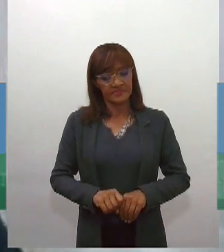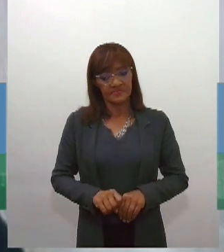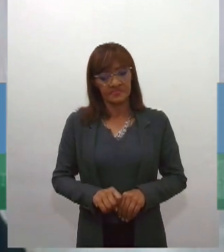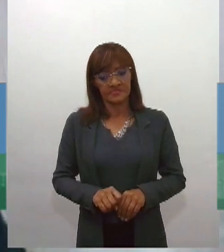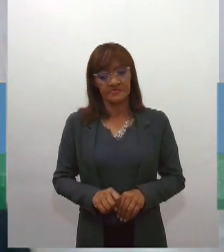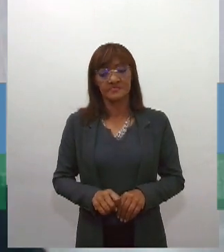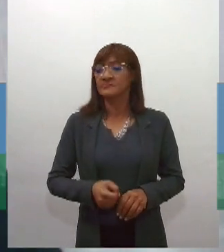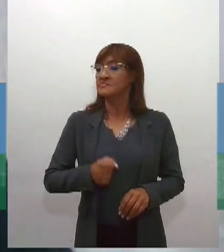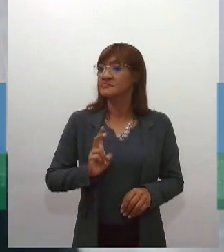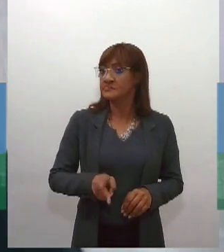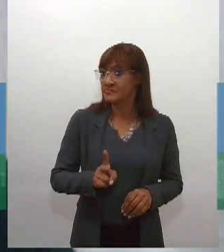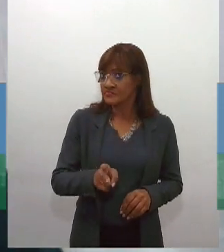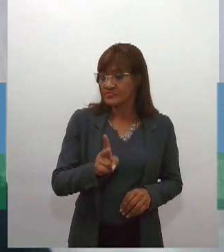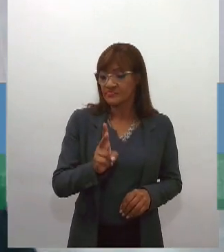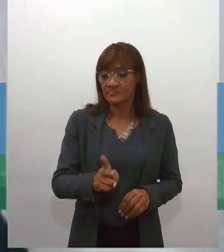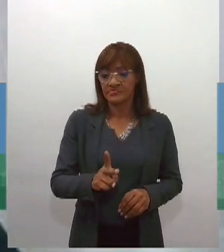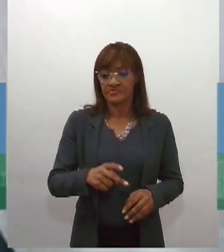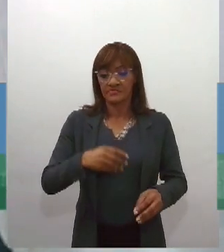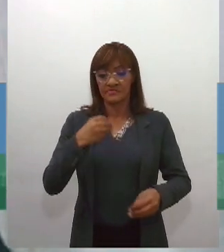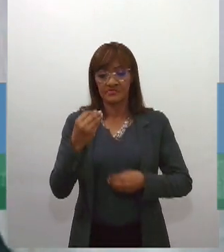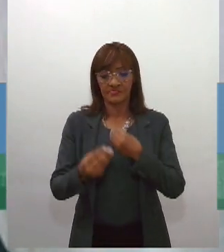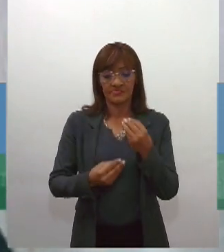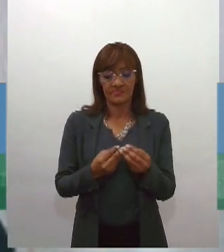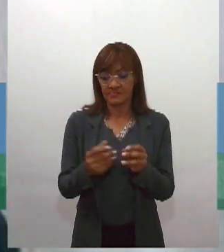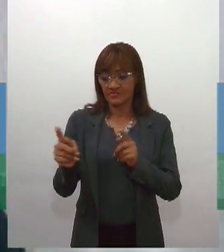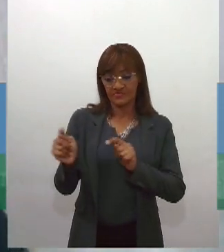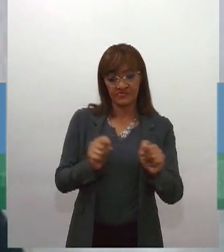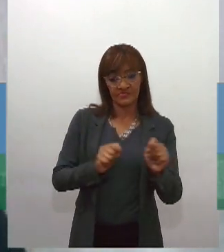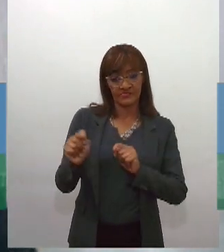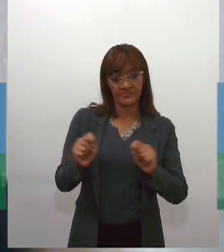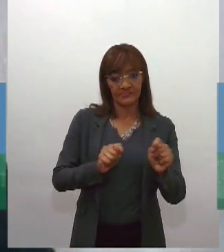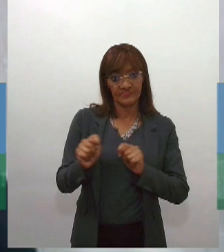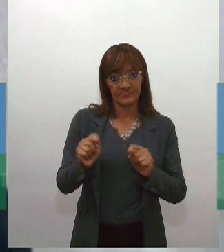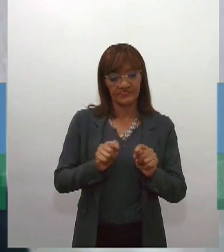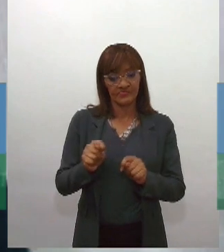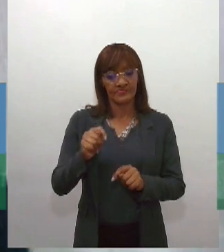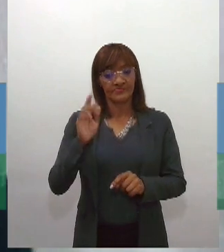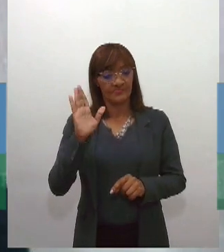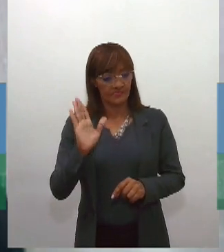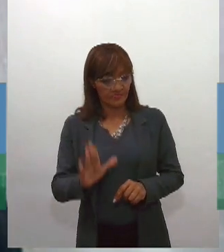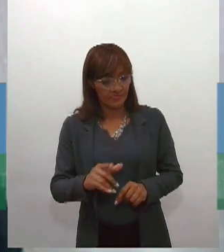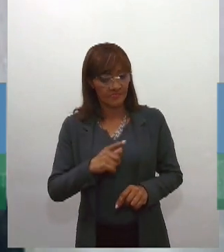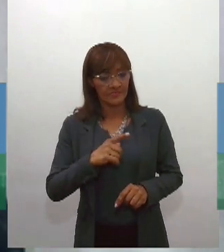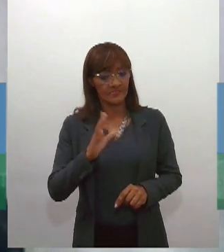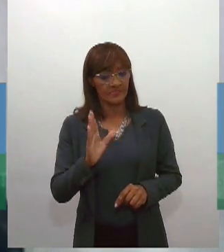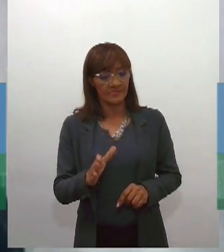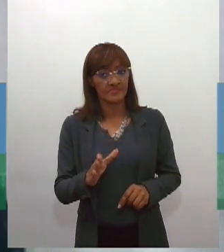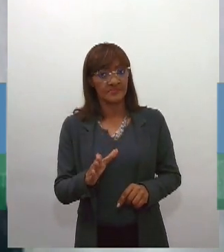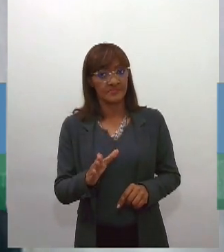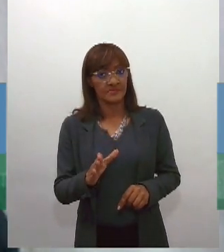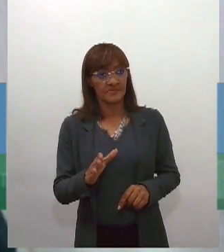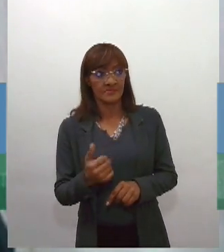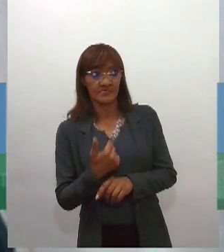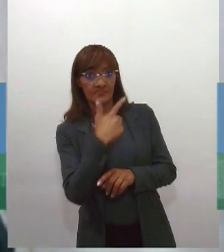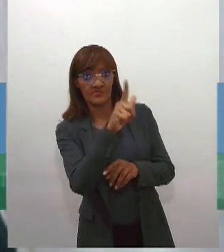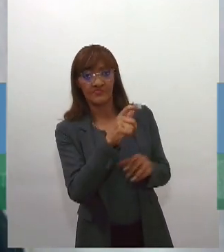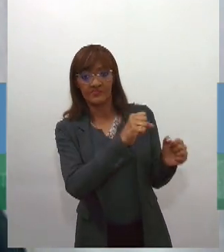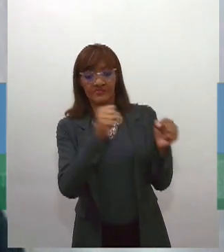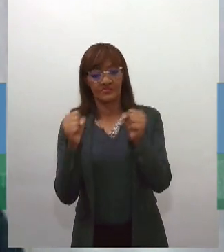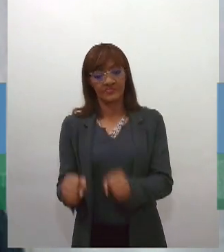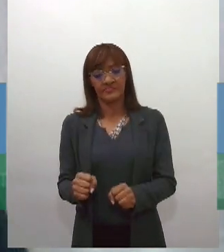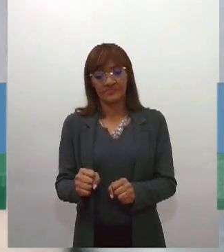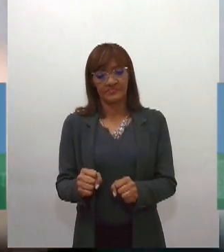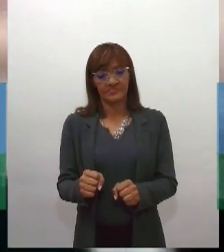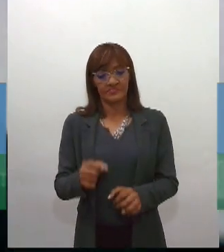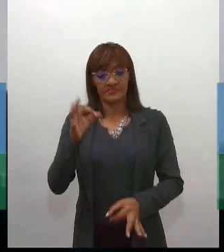tentativa de controlar o poder judiciário quando o judiciário exerce controle sobre os demais poderes, isso aconteceu nos